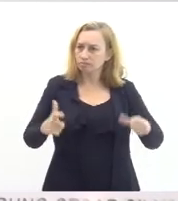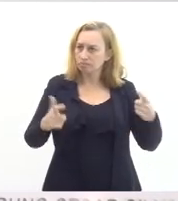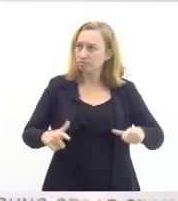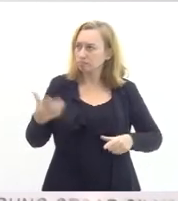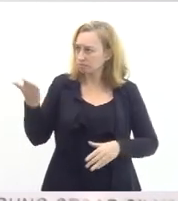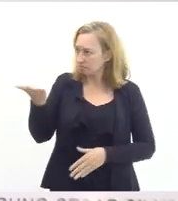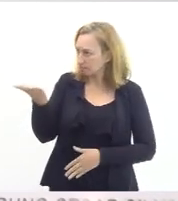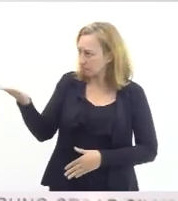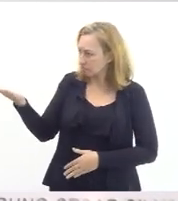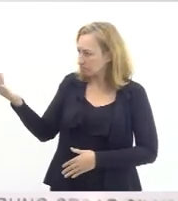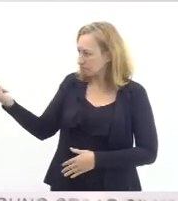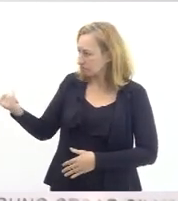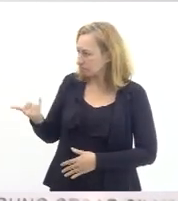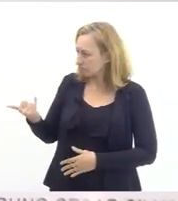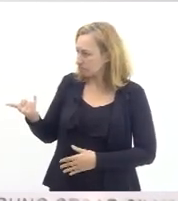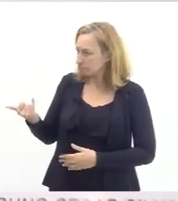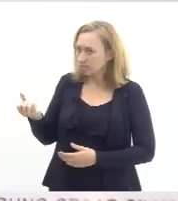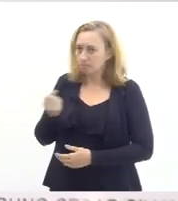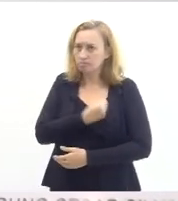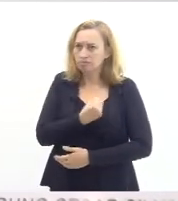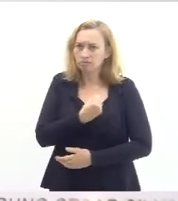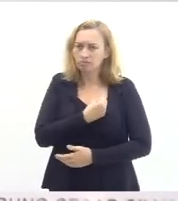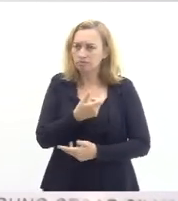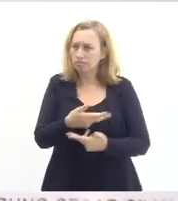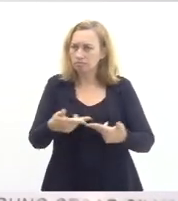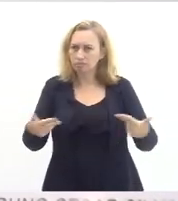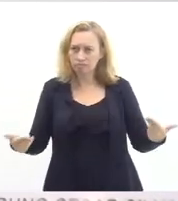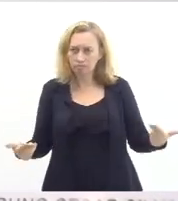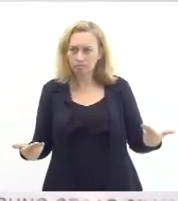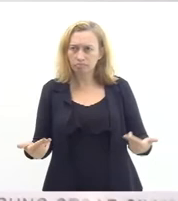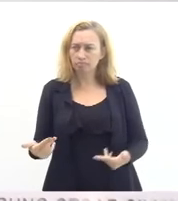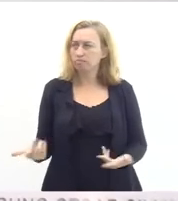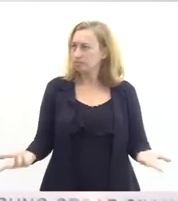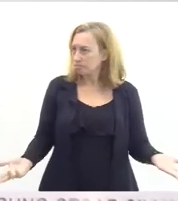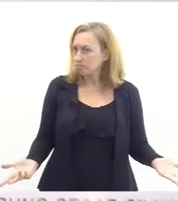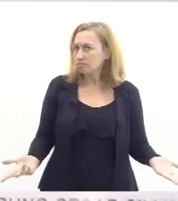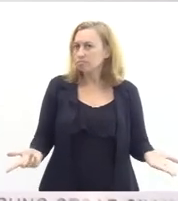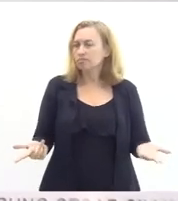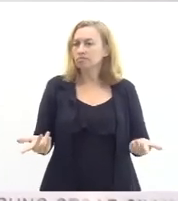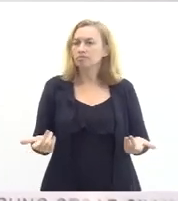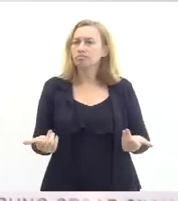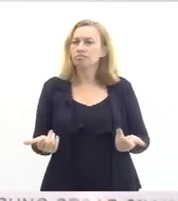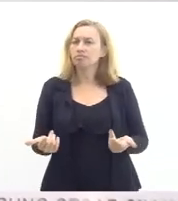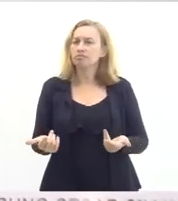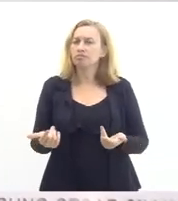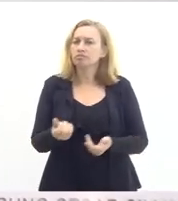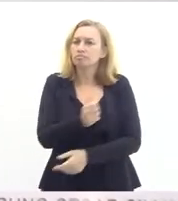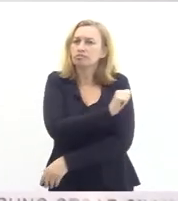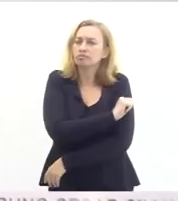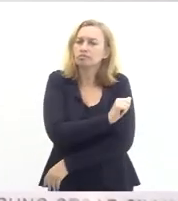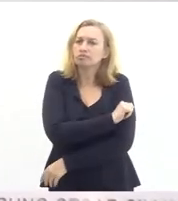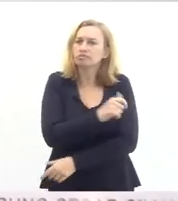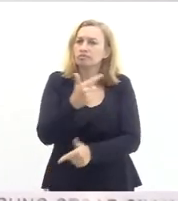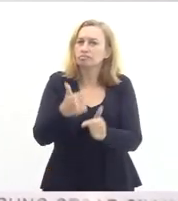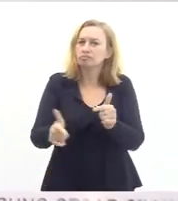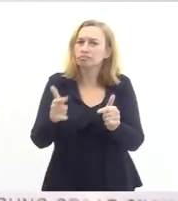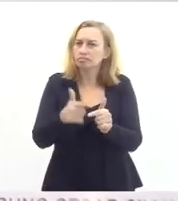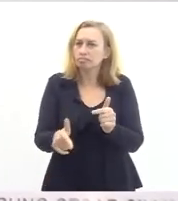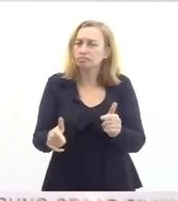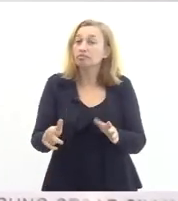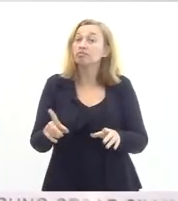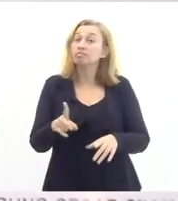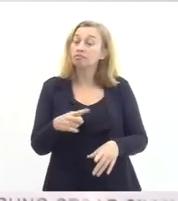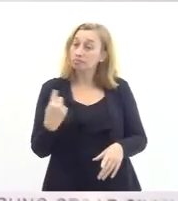números impressionantes 50 mil turmos 16 mil turmos com problema de professores a gente tem esses problemas lá na nossa unidade